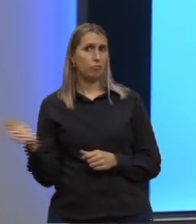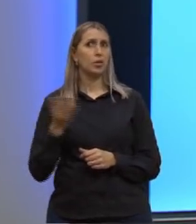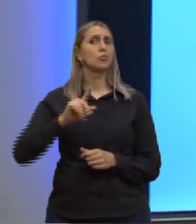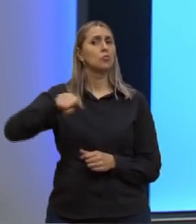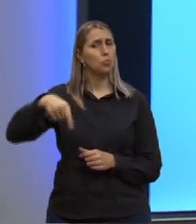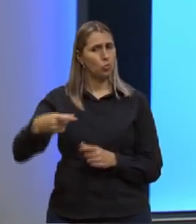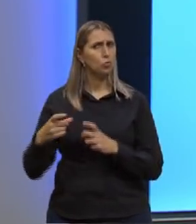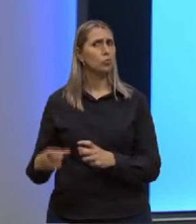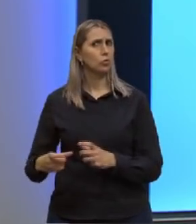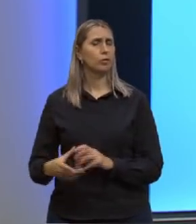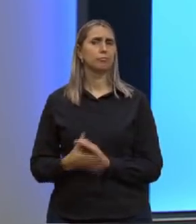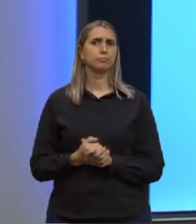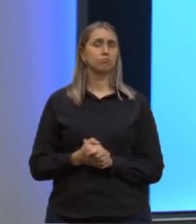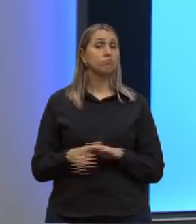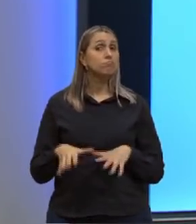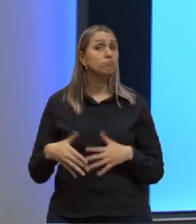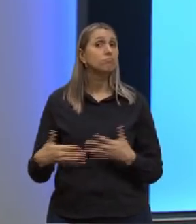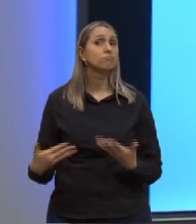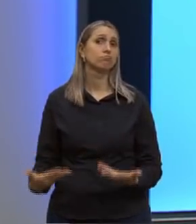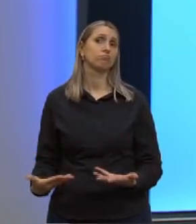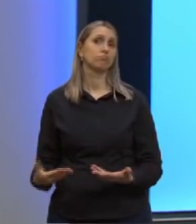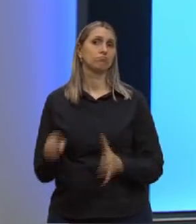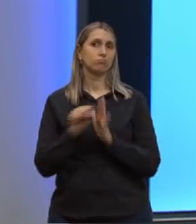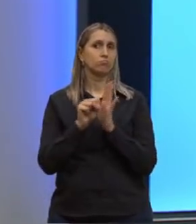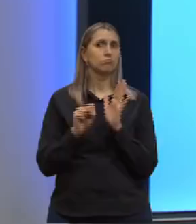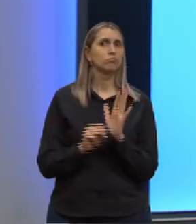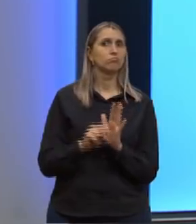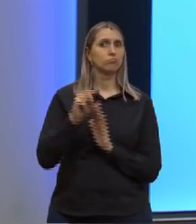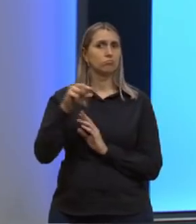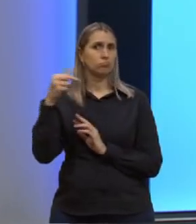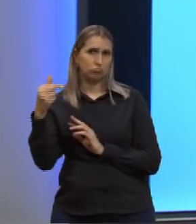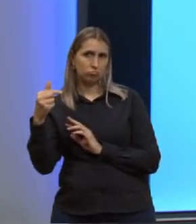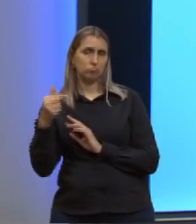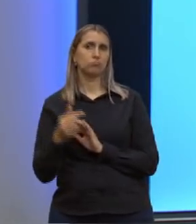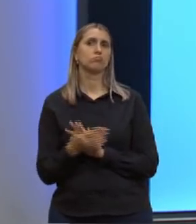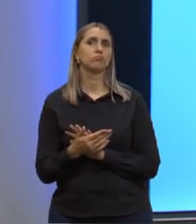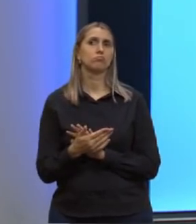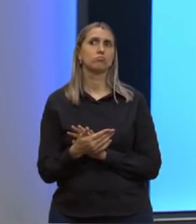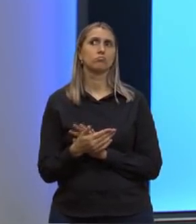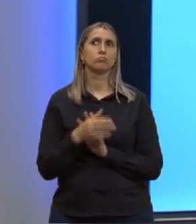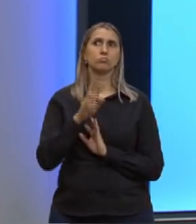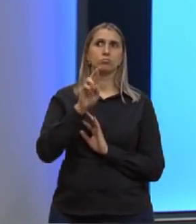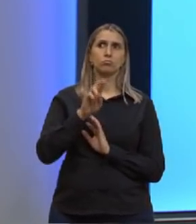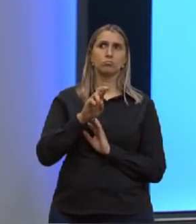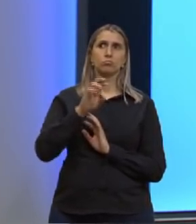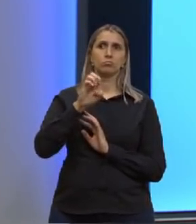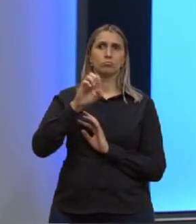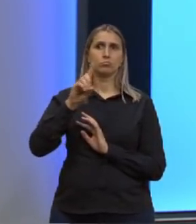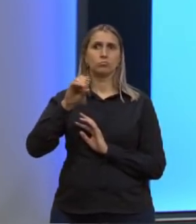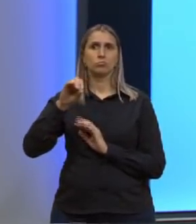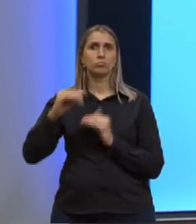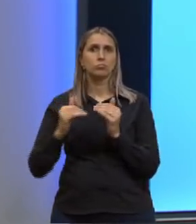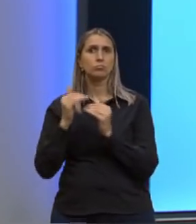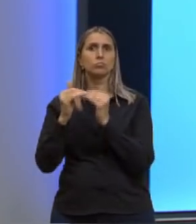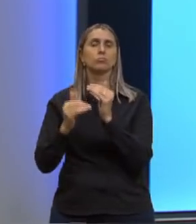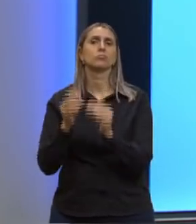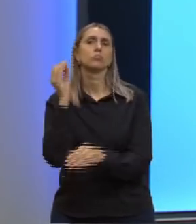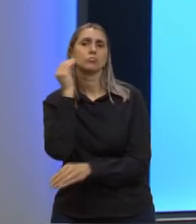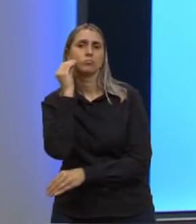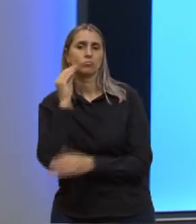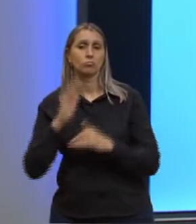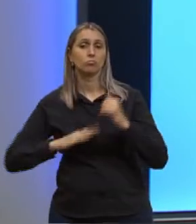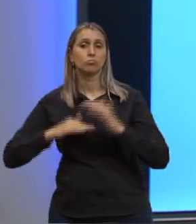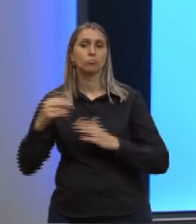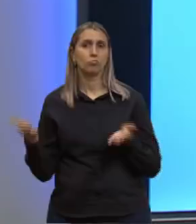outro lugar. E aí, lá no século XVII, Rede desenvolveu este experimento.